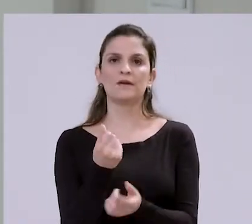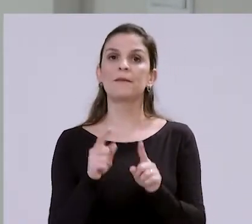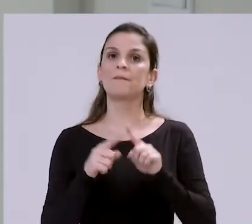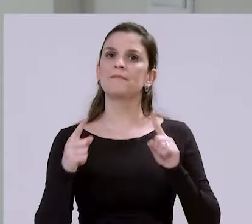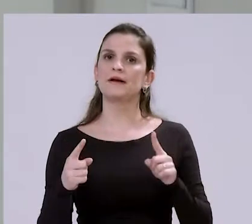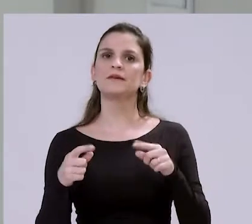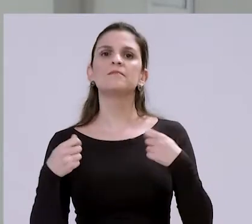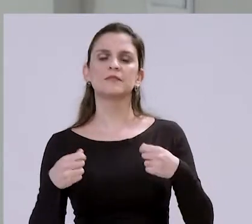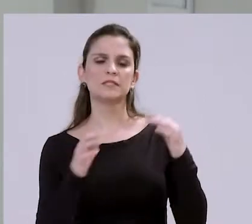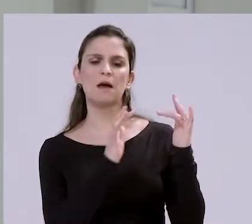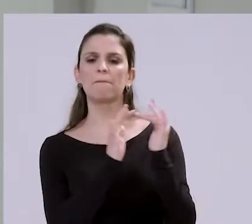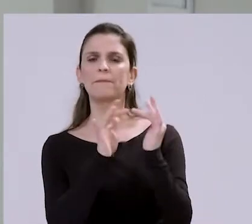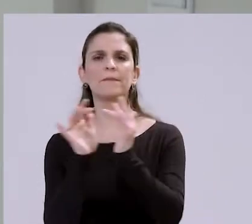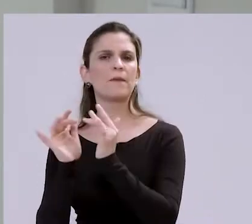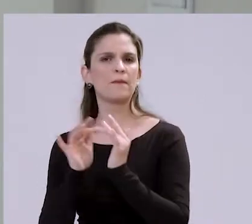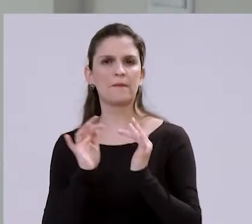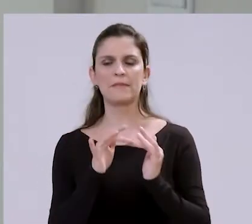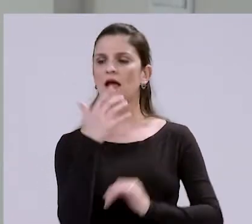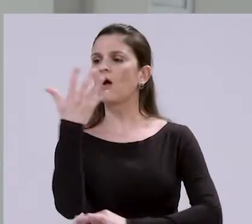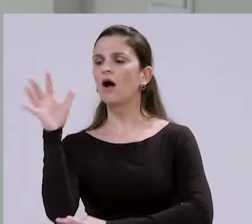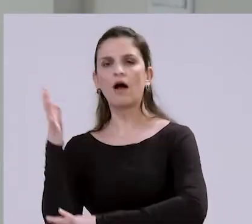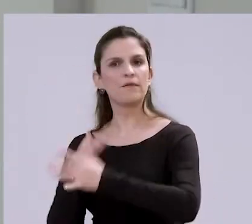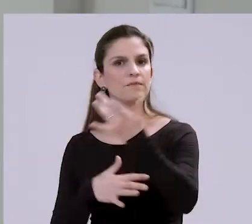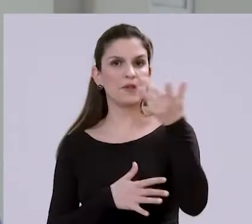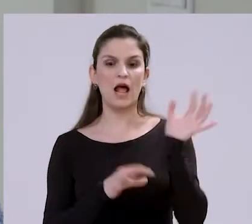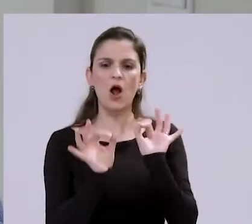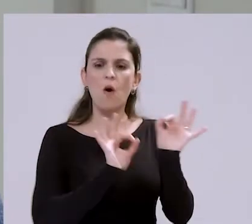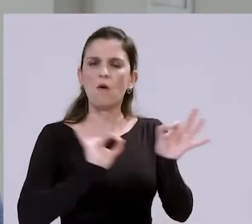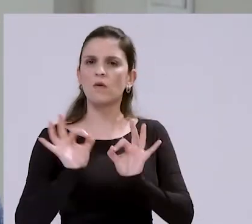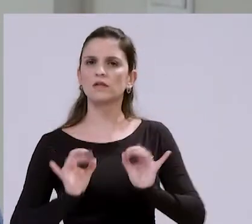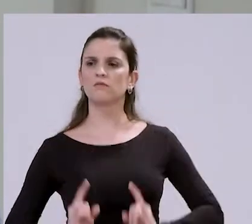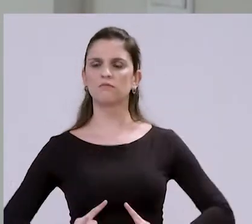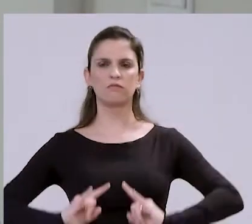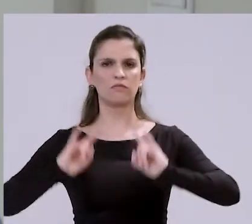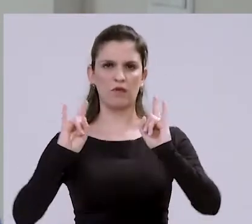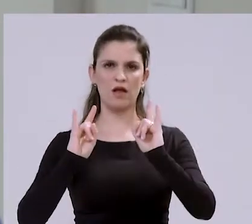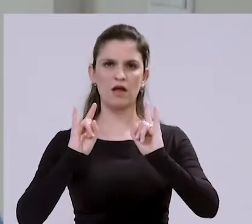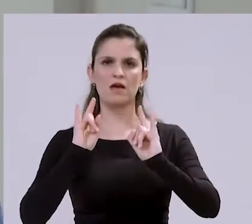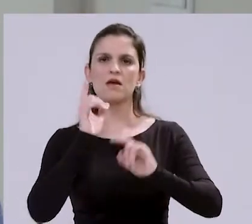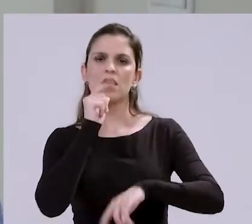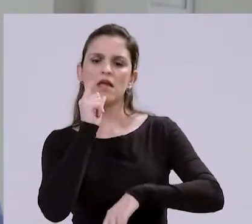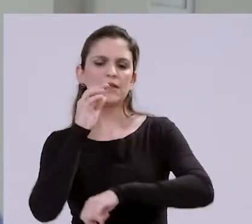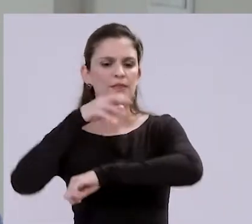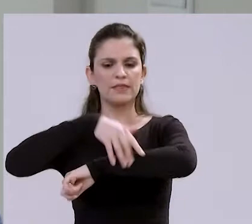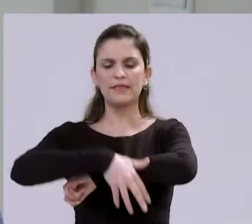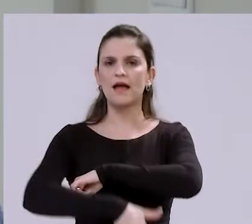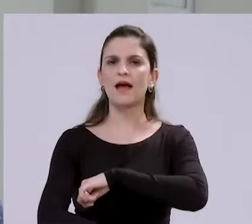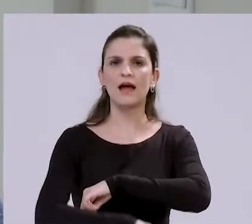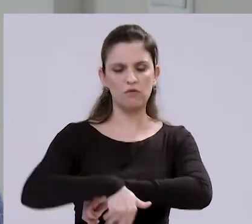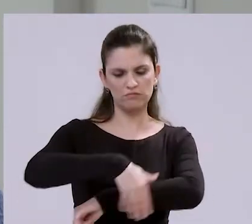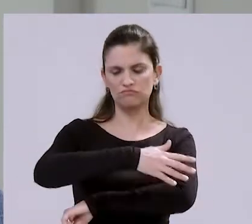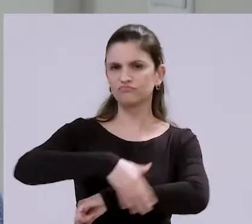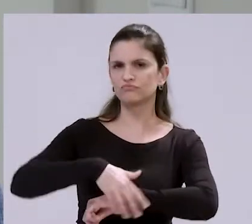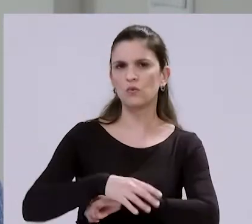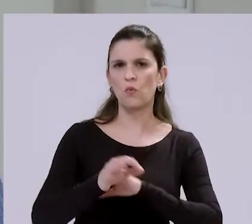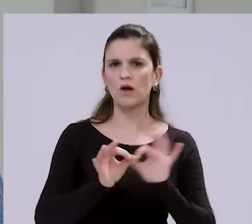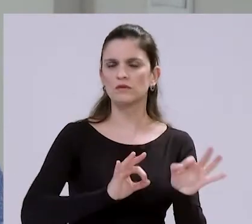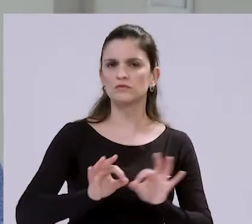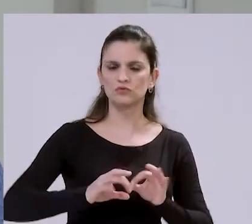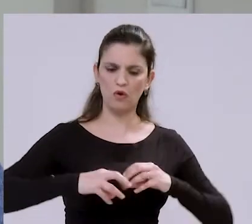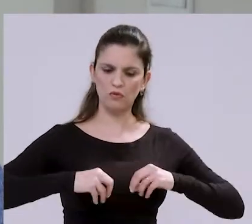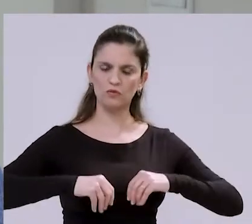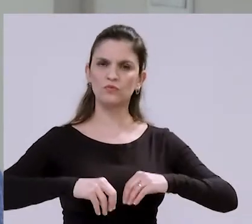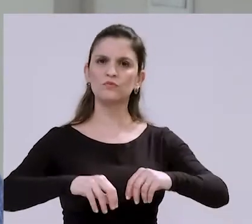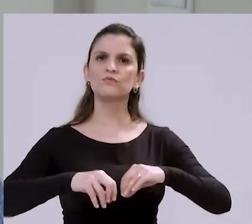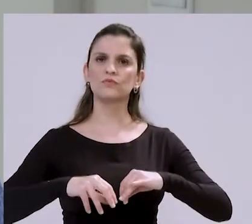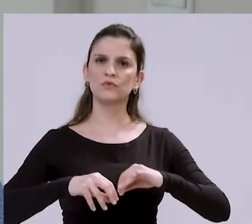ele vai ter que combinar soluções paisagísticas com soluções de drenagem, de forma que